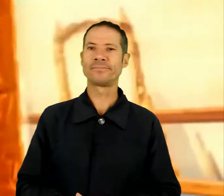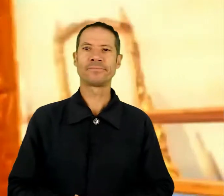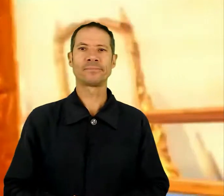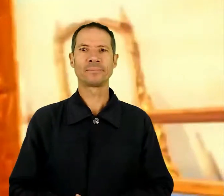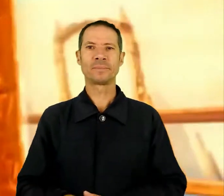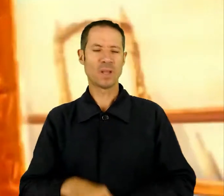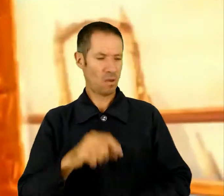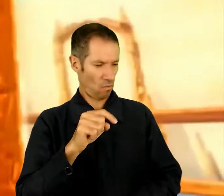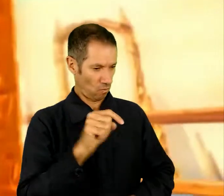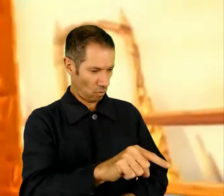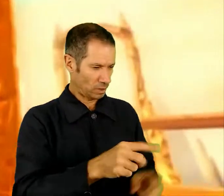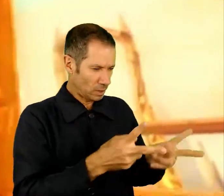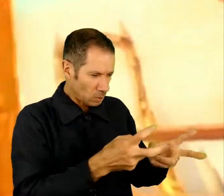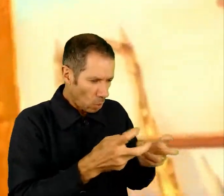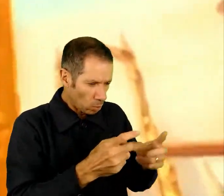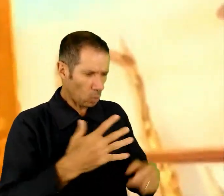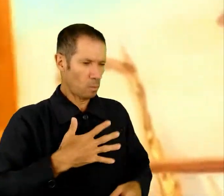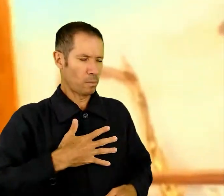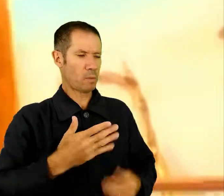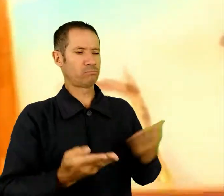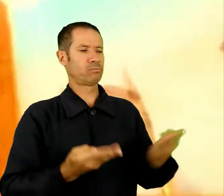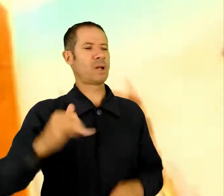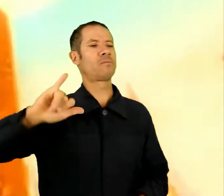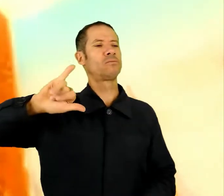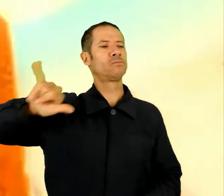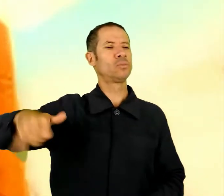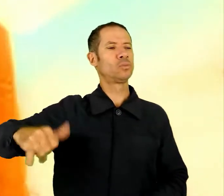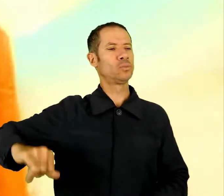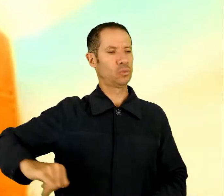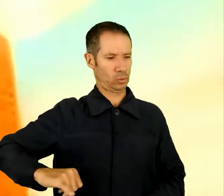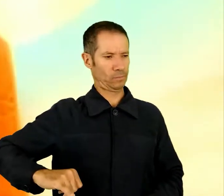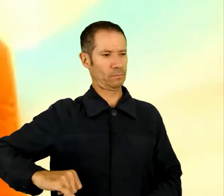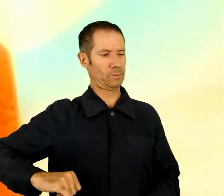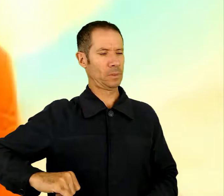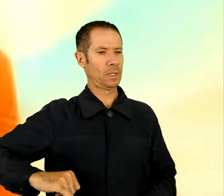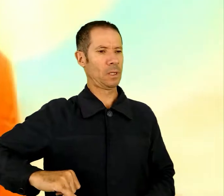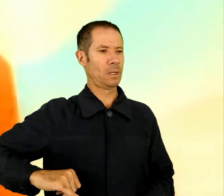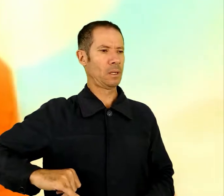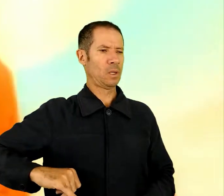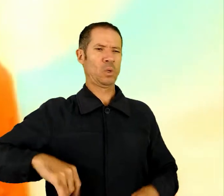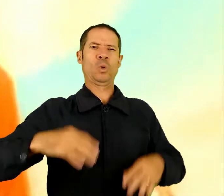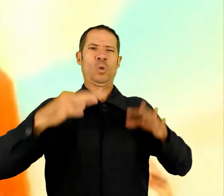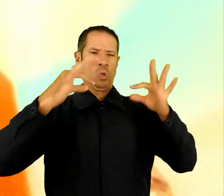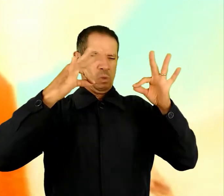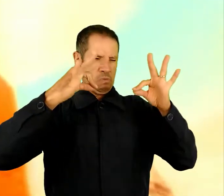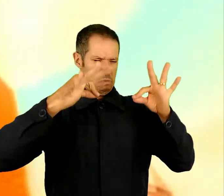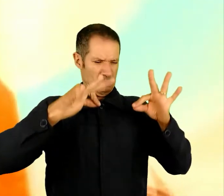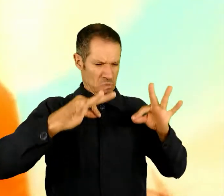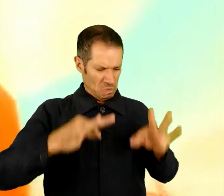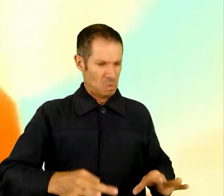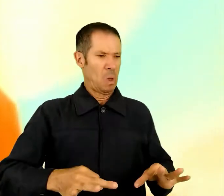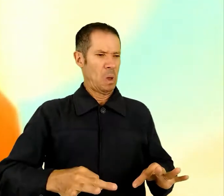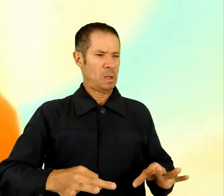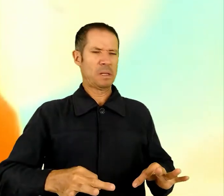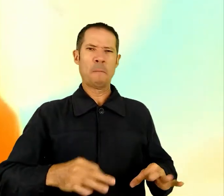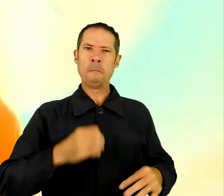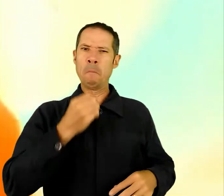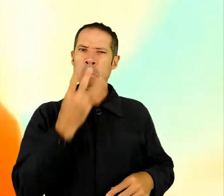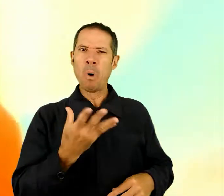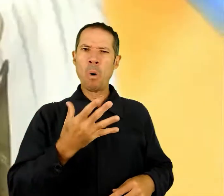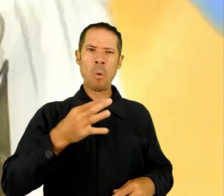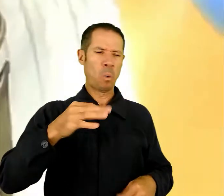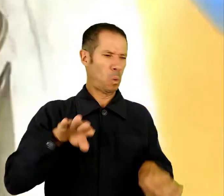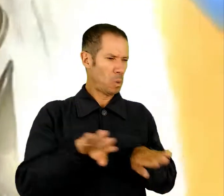Você notou, meu servo Jó? No mundo inteiro não há ninguém tão bom e